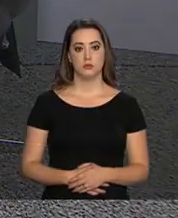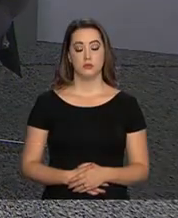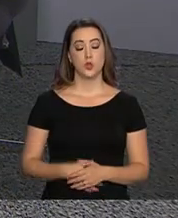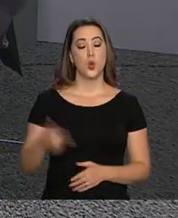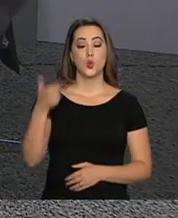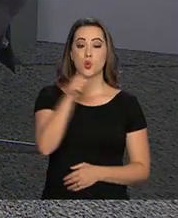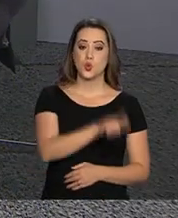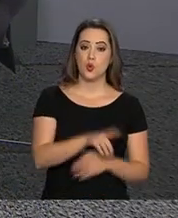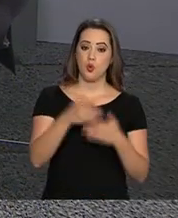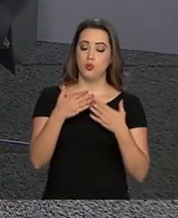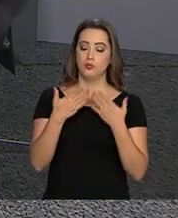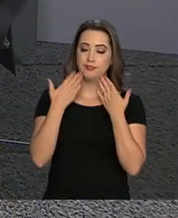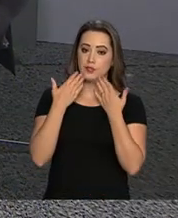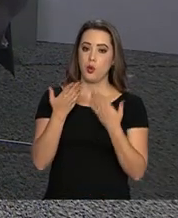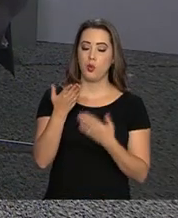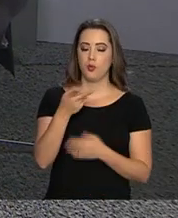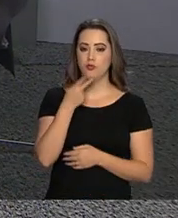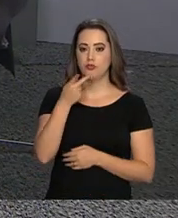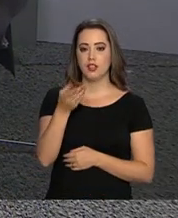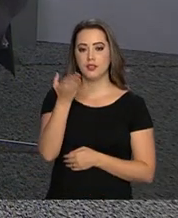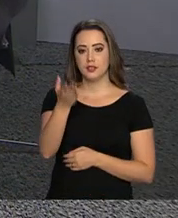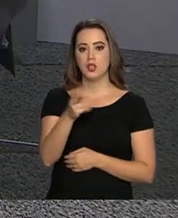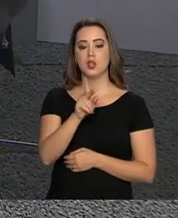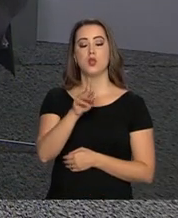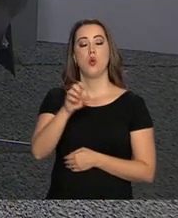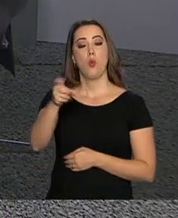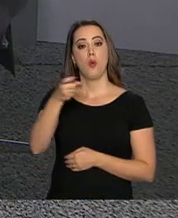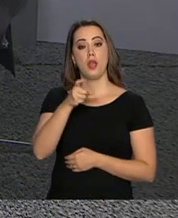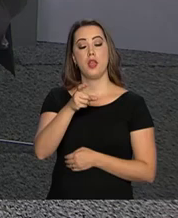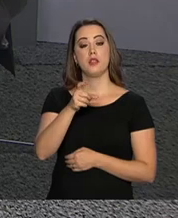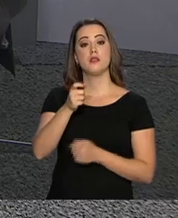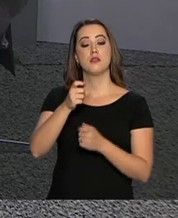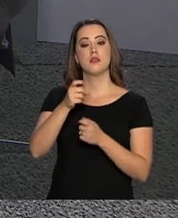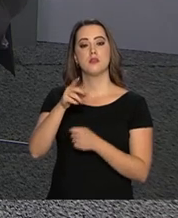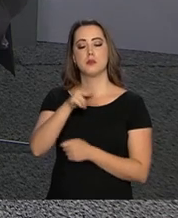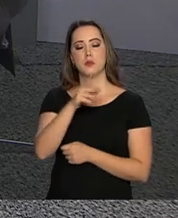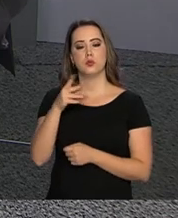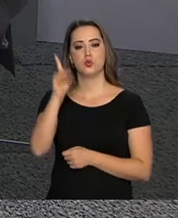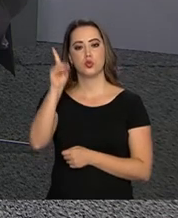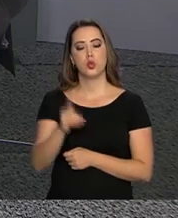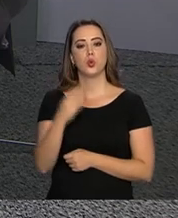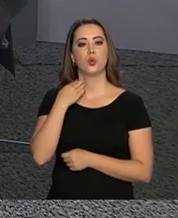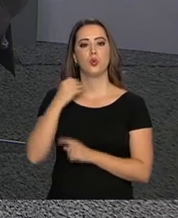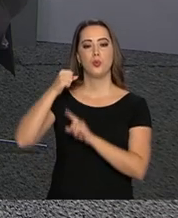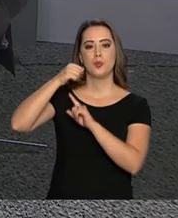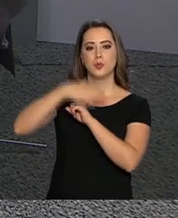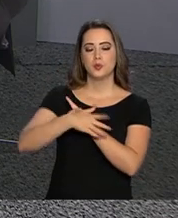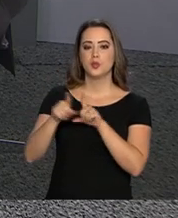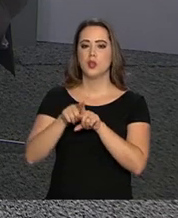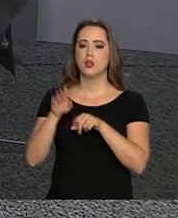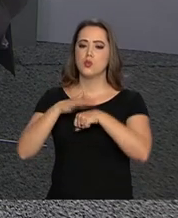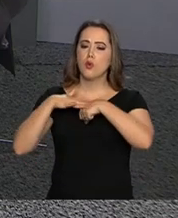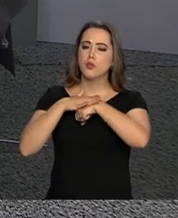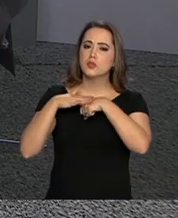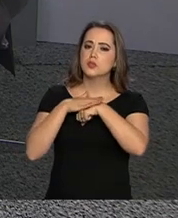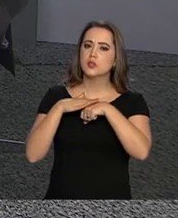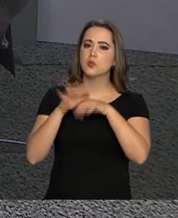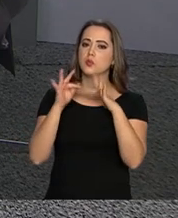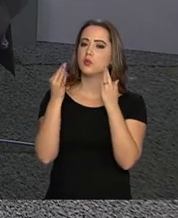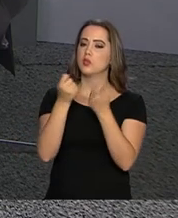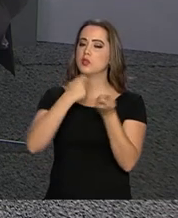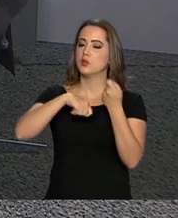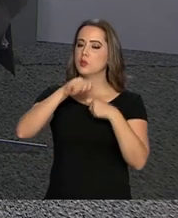Voltamos com o economista e ex-diretor do Banco Central, Carlos Eduardo de Freitas. Nós estamos conversando sobre o Fórum